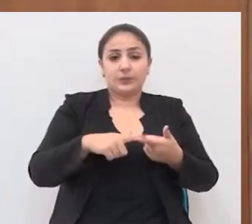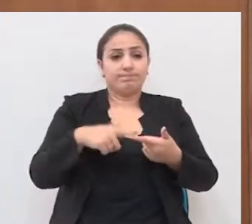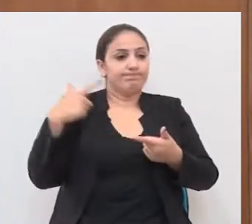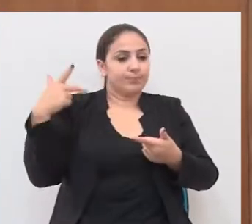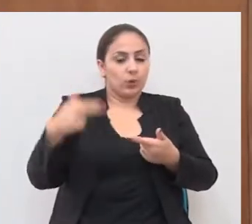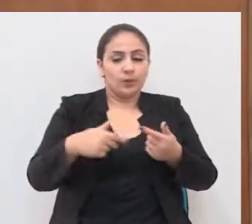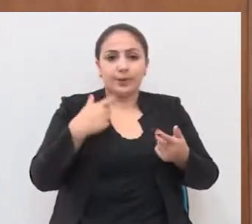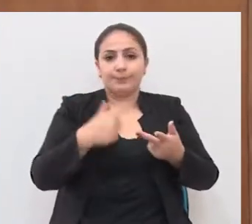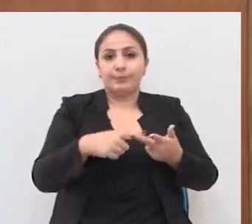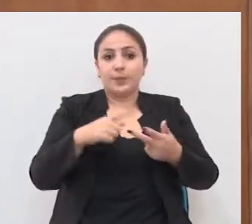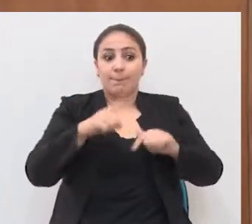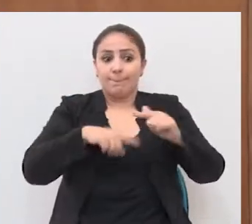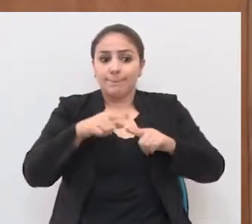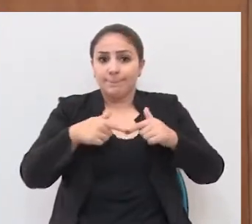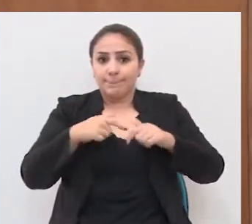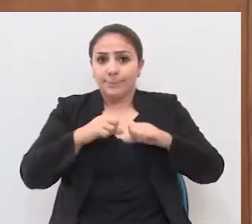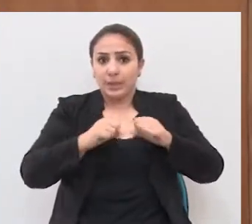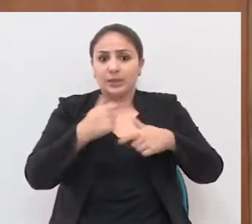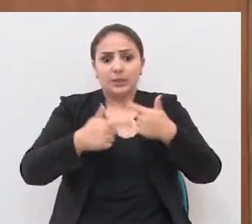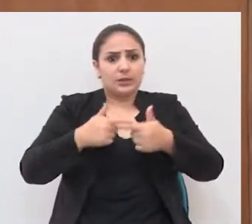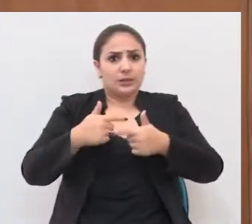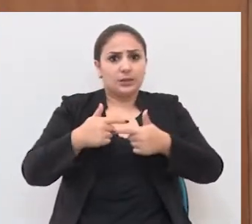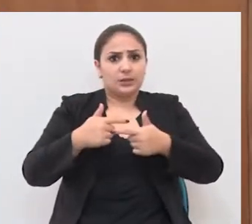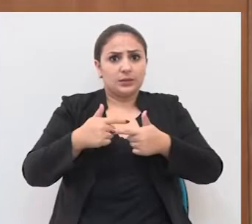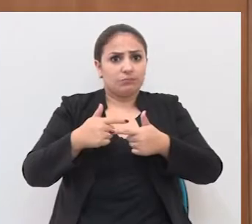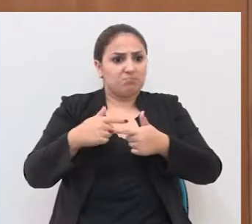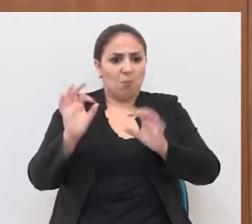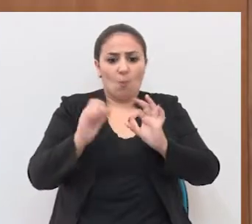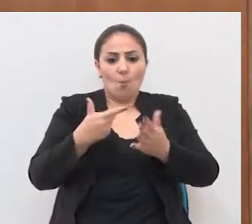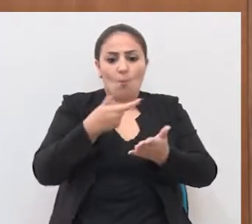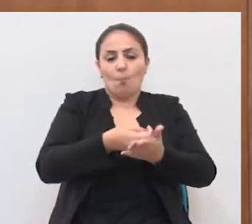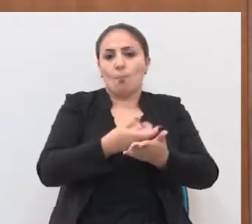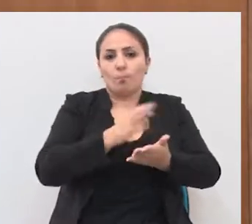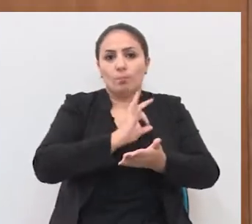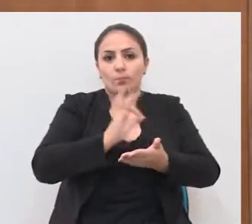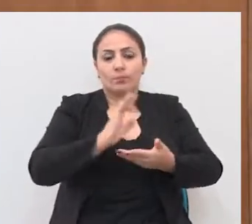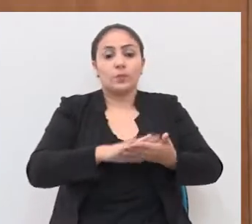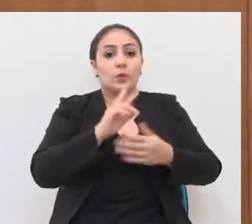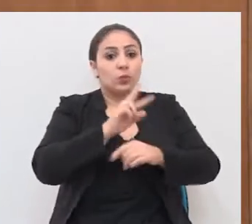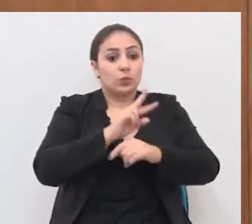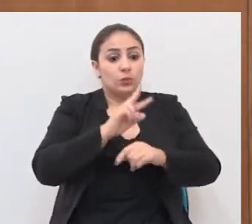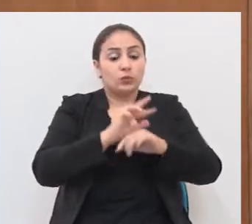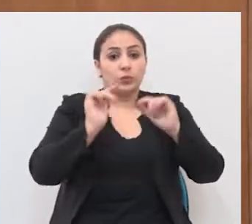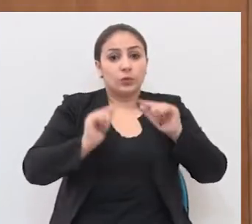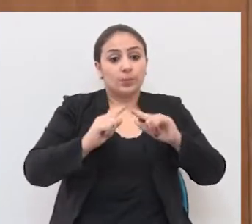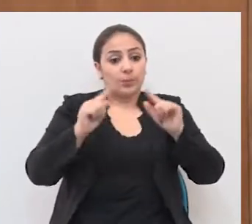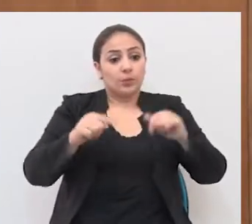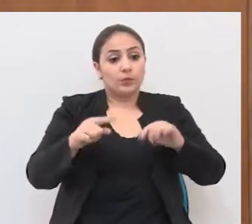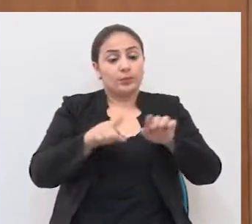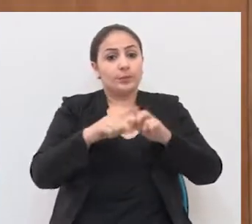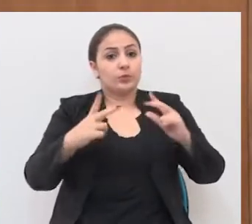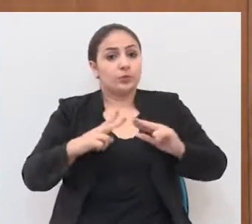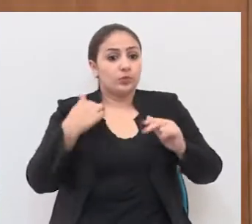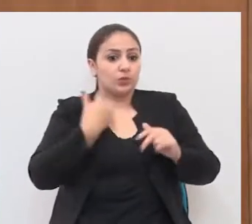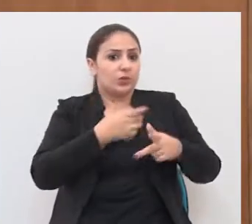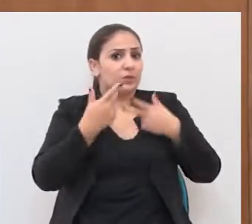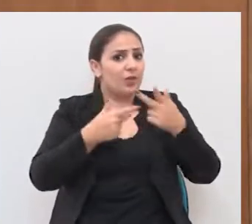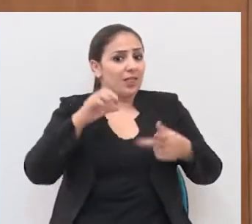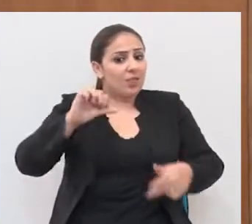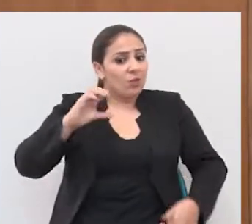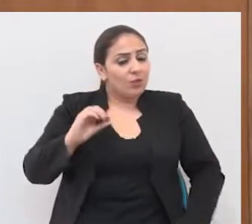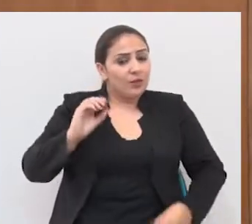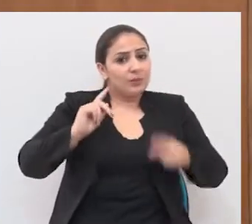condições e eles realizam esse trabalho que cuidam do patrimônio público e privado, mas aqui nós falamos de 90 vigilantes